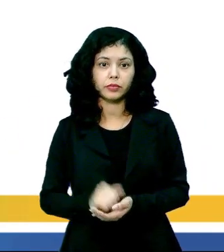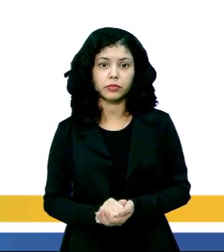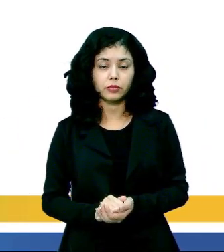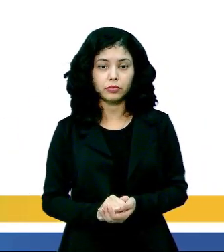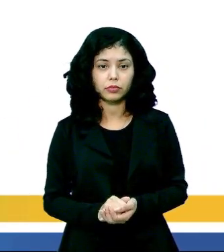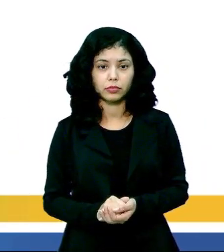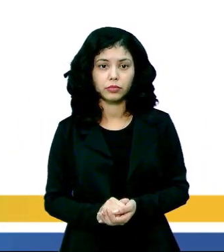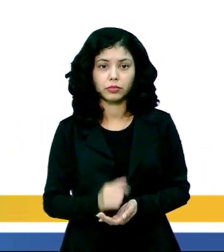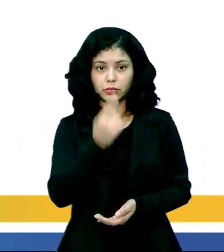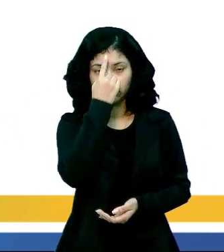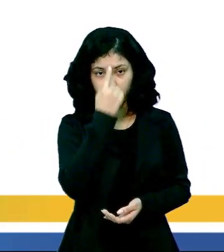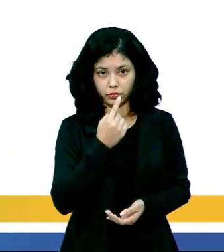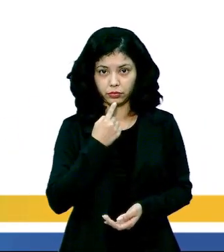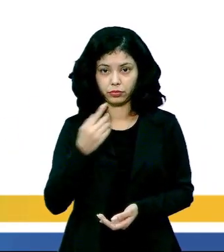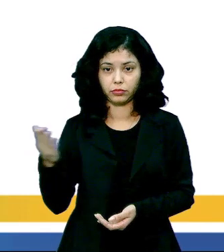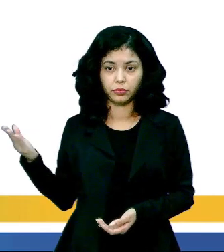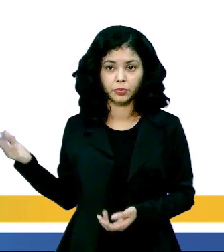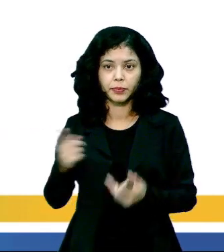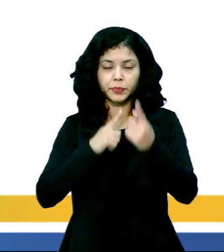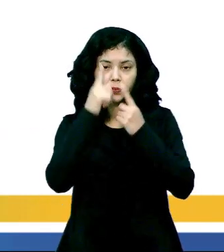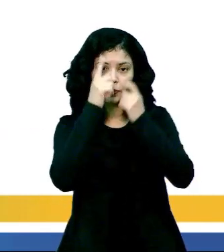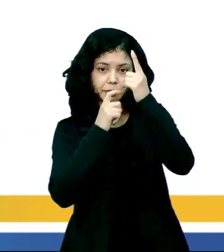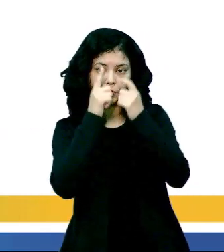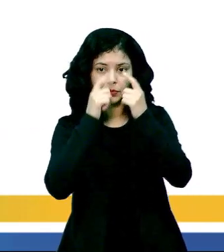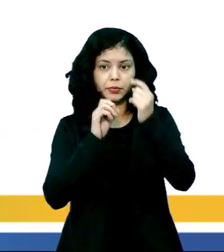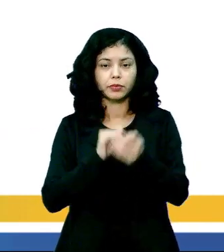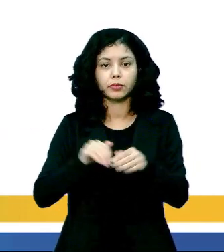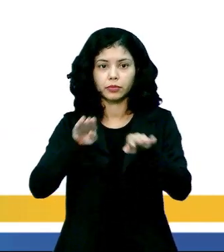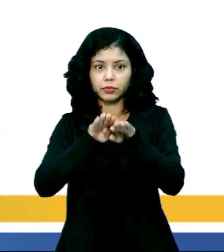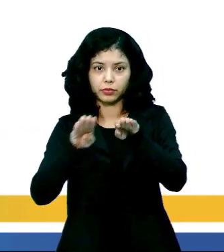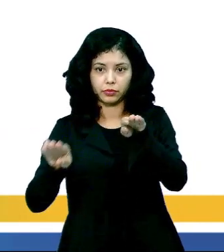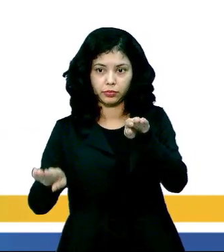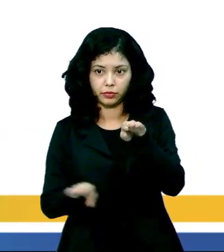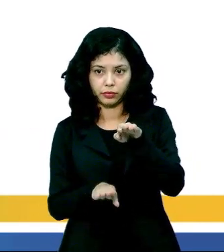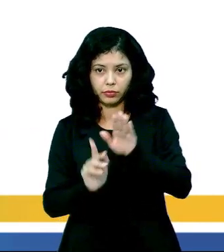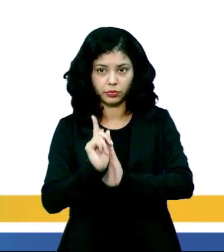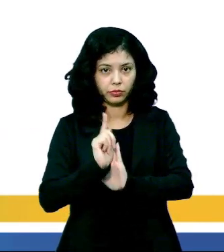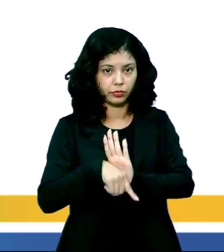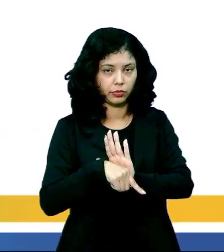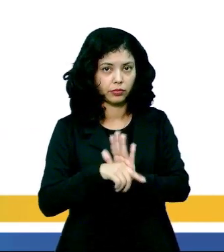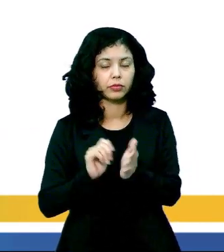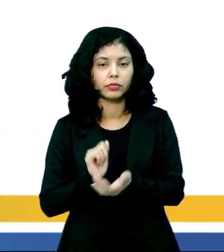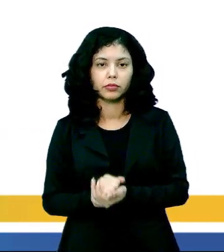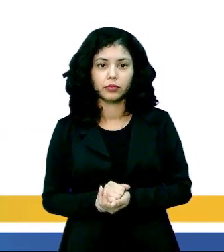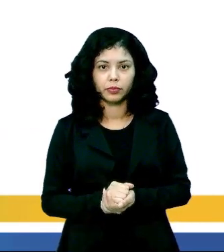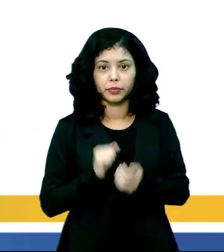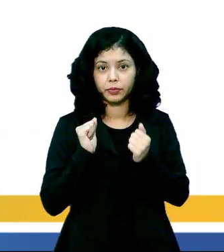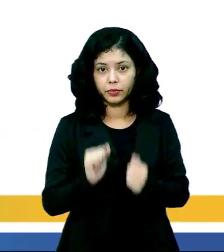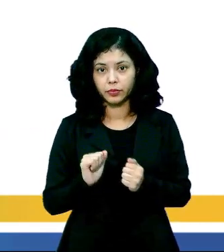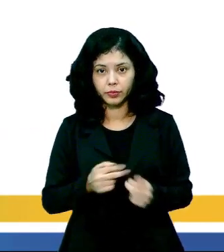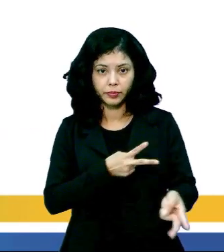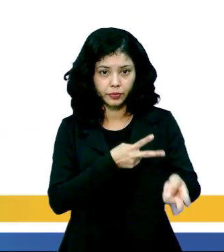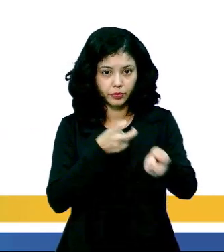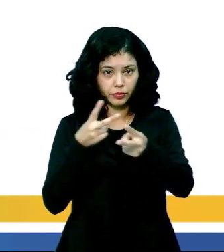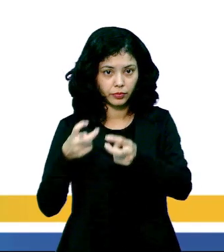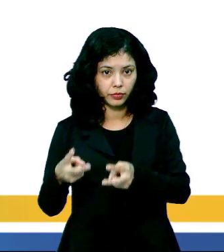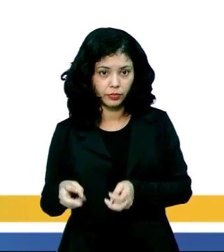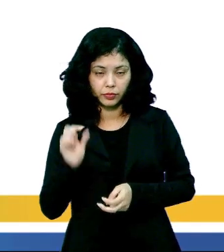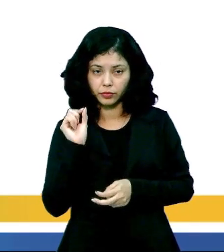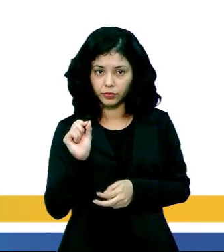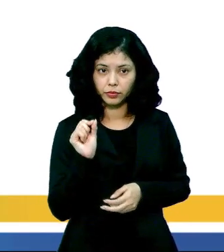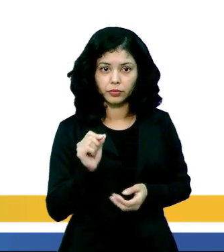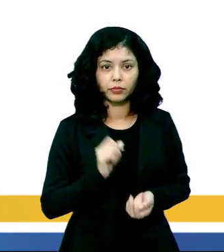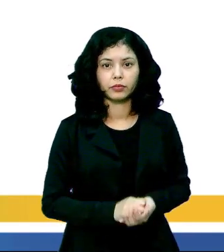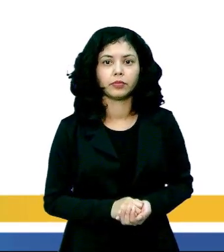canto da tela, eu tenho a expressão desigualdade de gênero. E aí nós podemos perceber